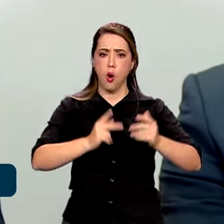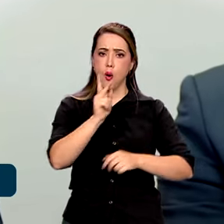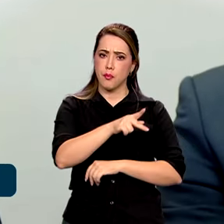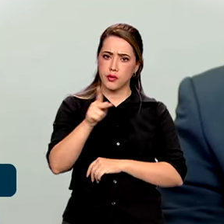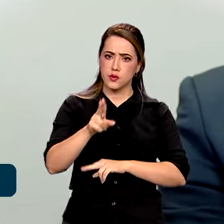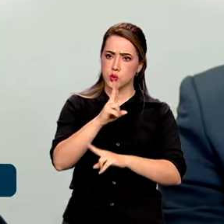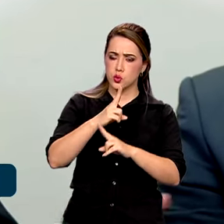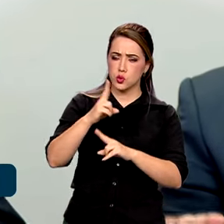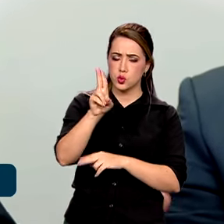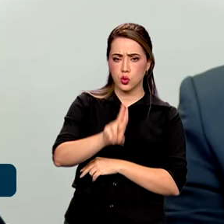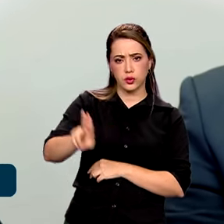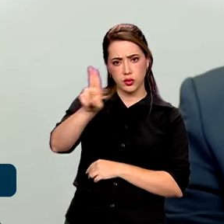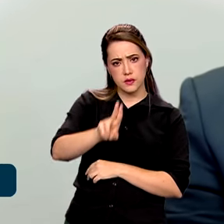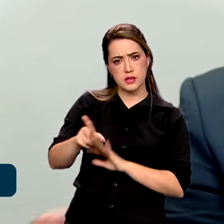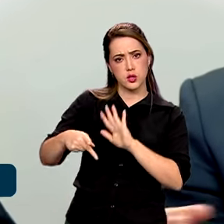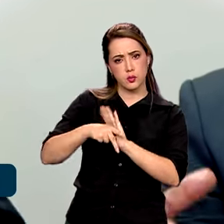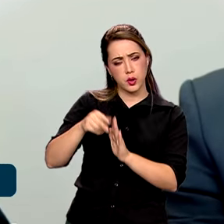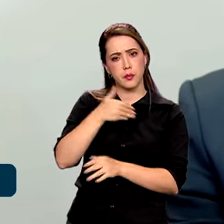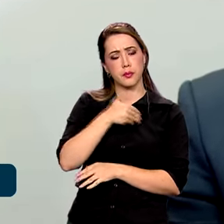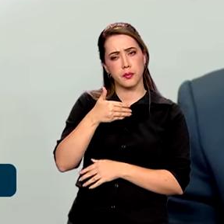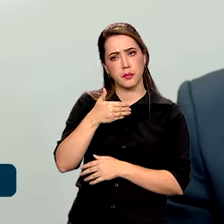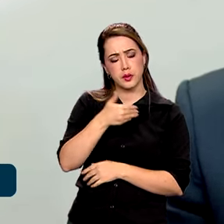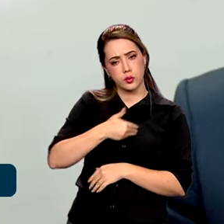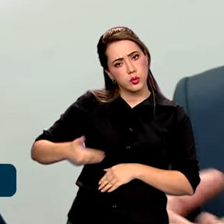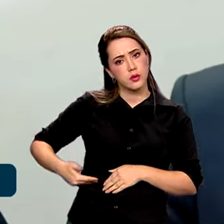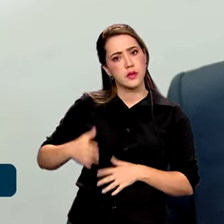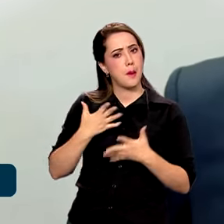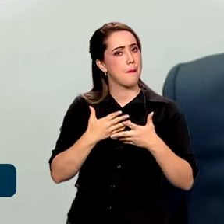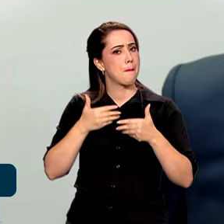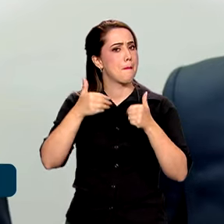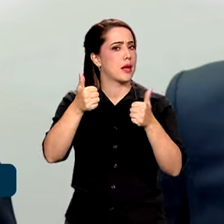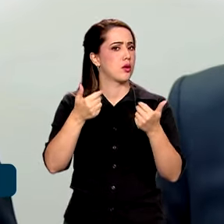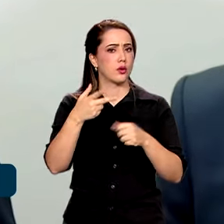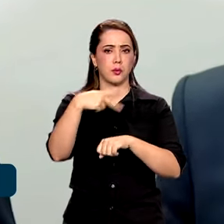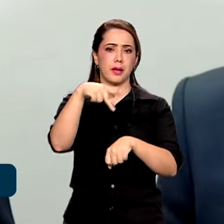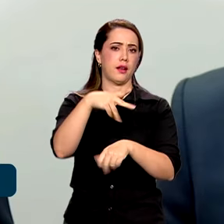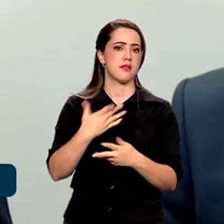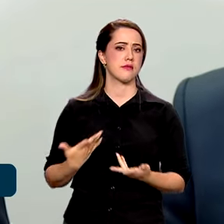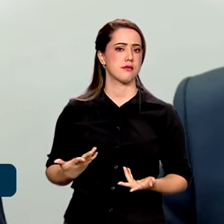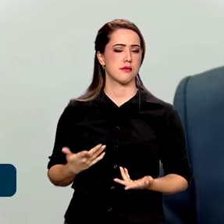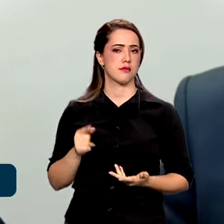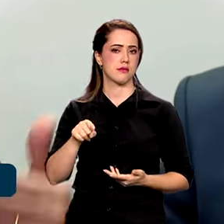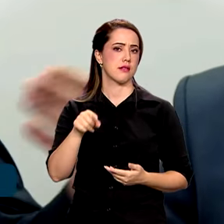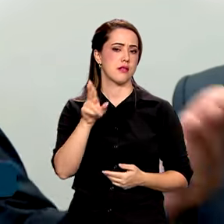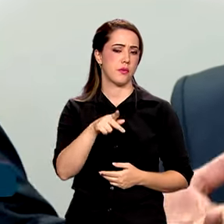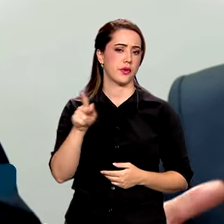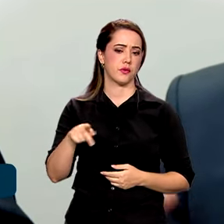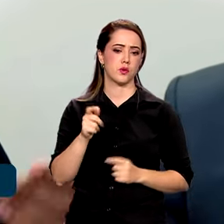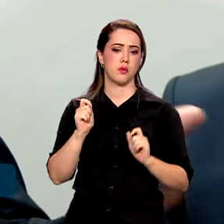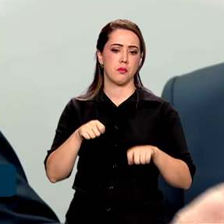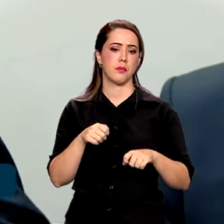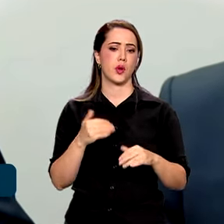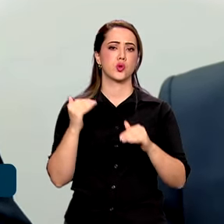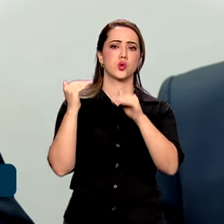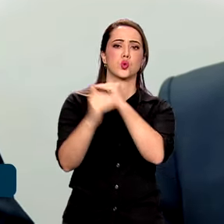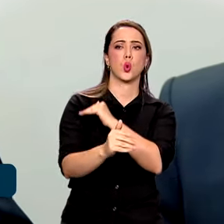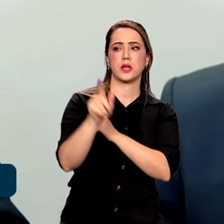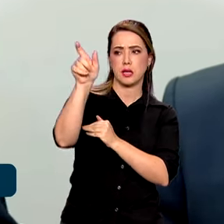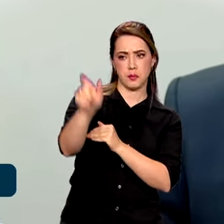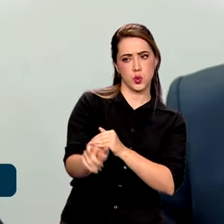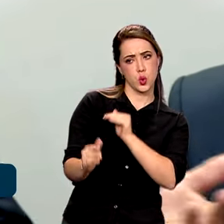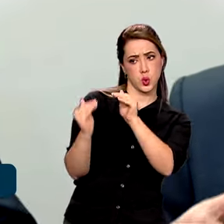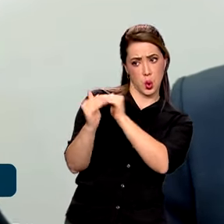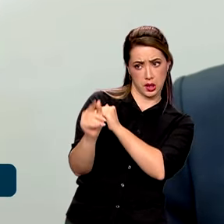universitário, uma universidade pública, é uma das melhores do país. Você pode discordar da pessoa,